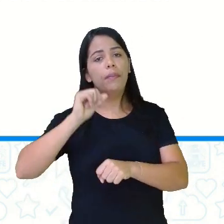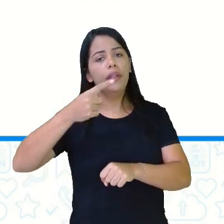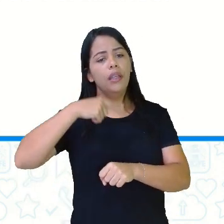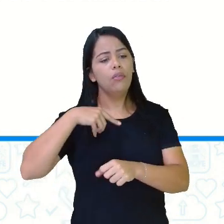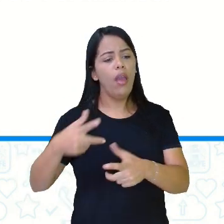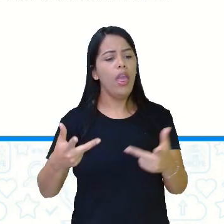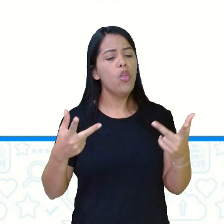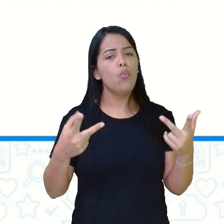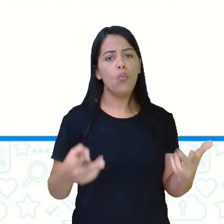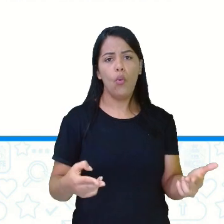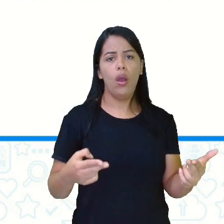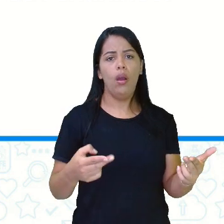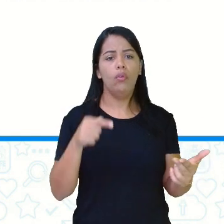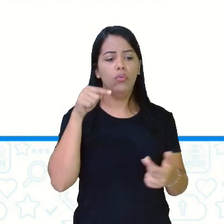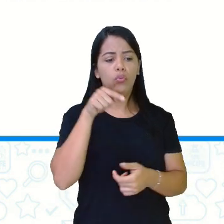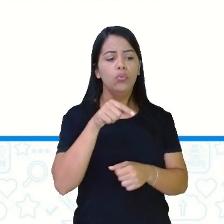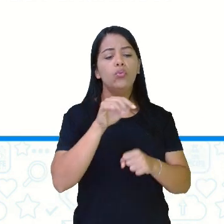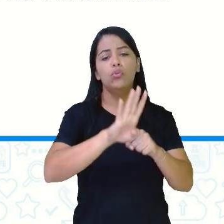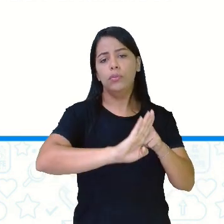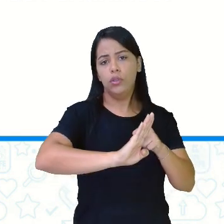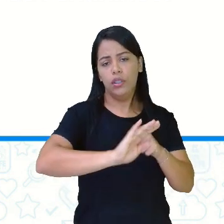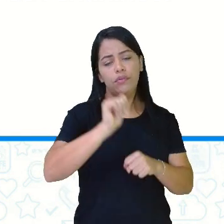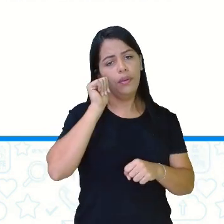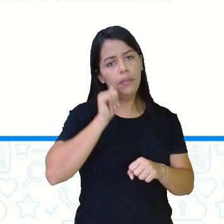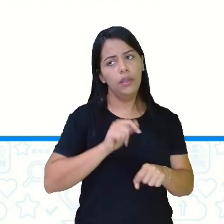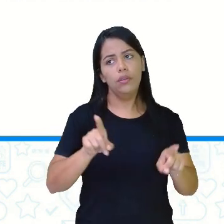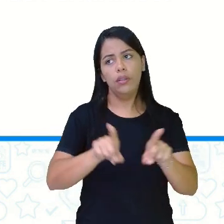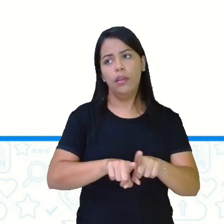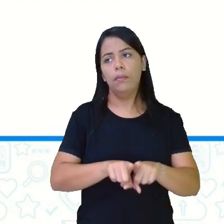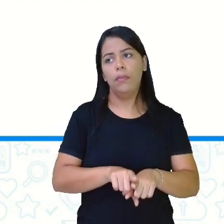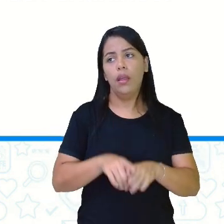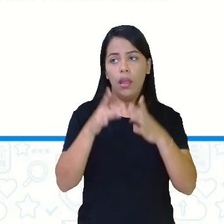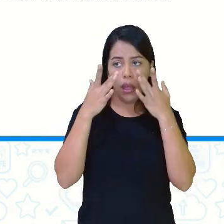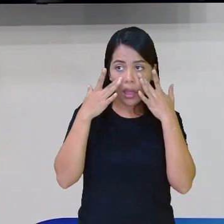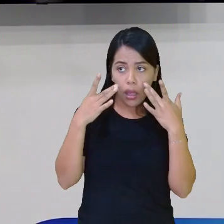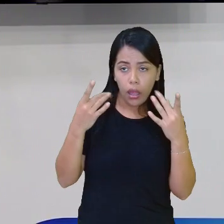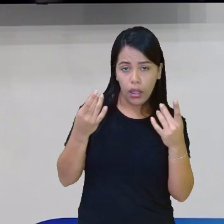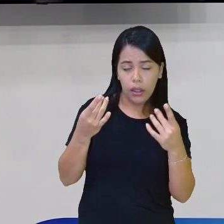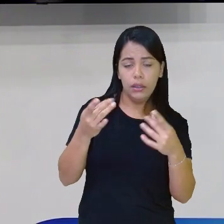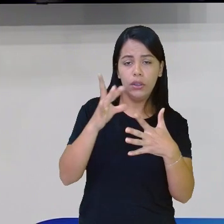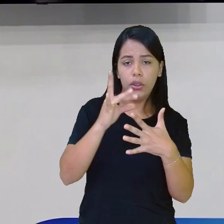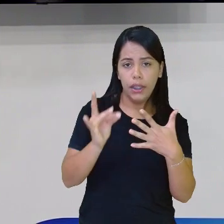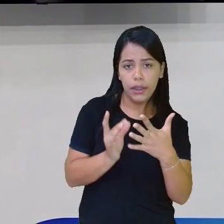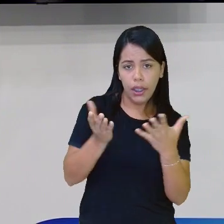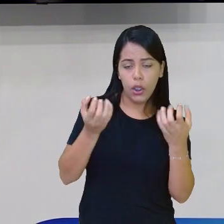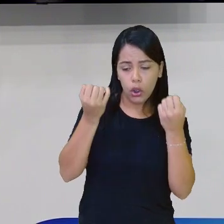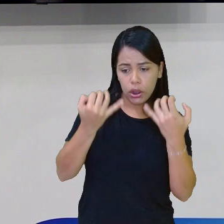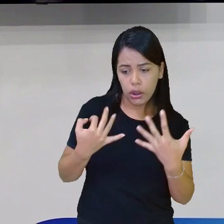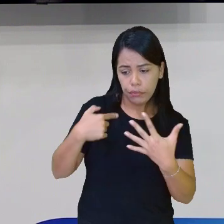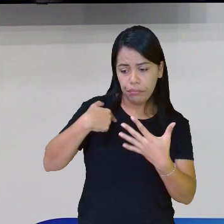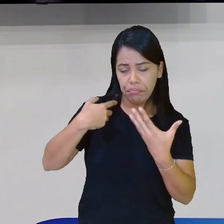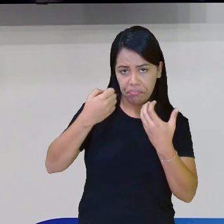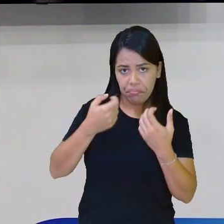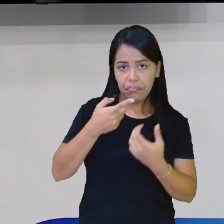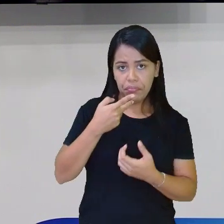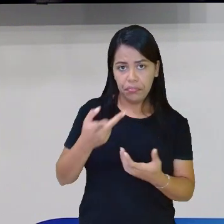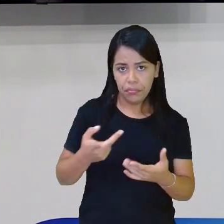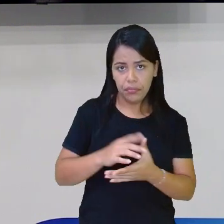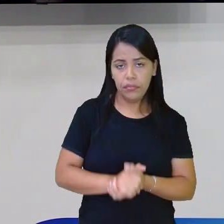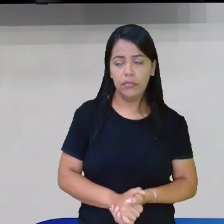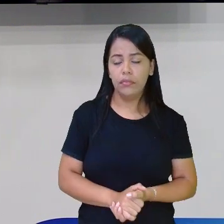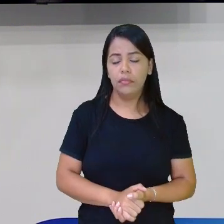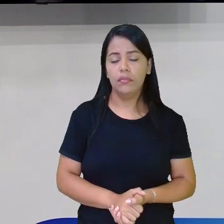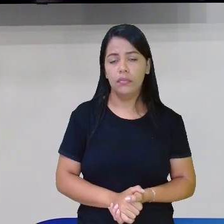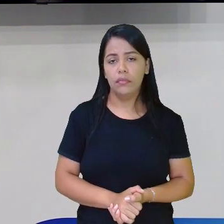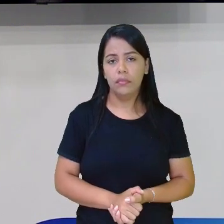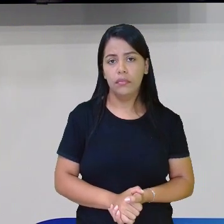substantivos femininos, tá? Presto atenção no detalhe, né? Na explicação que eu disse, não é? Que,